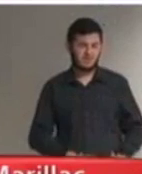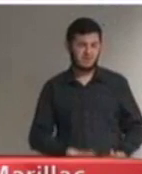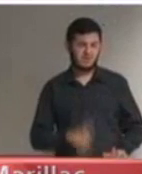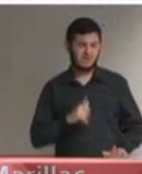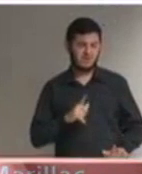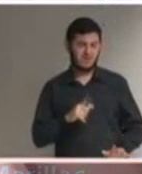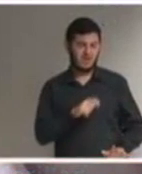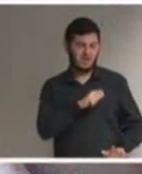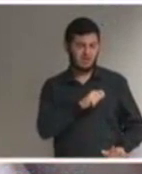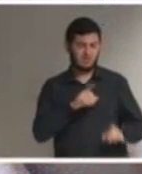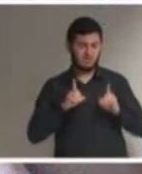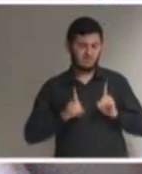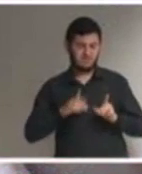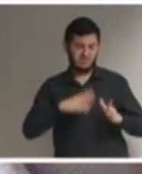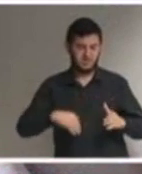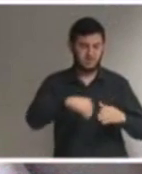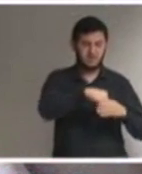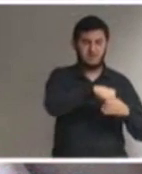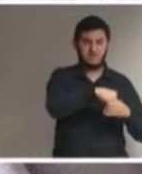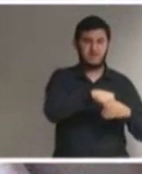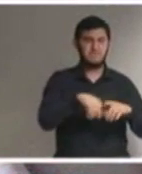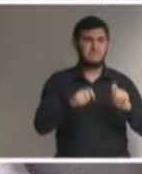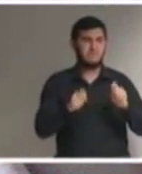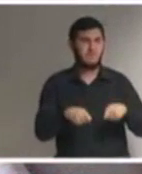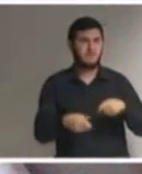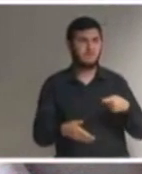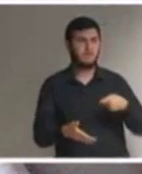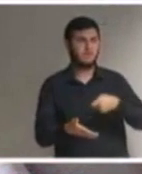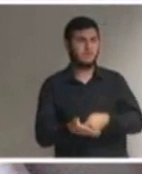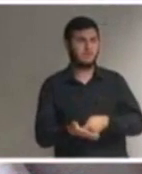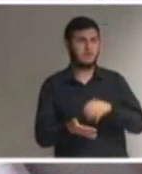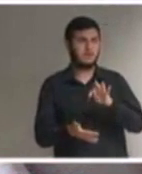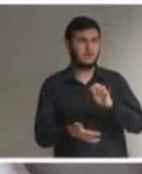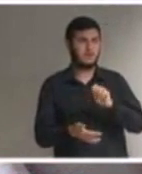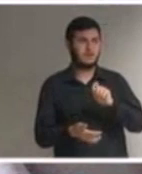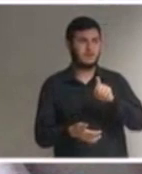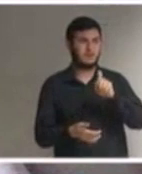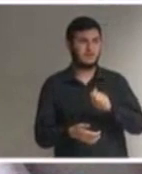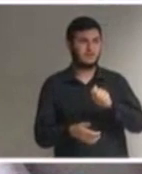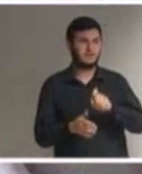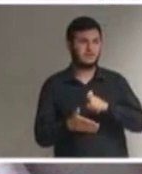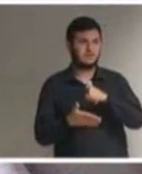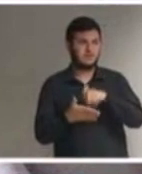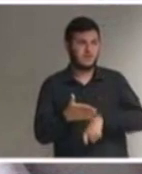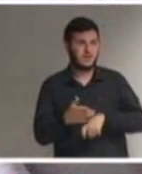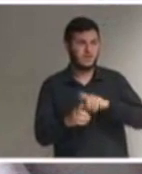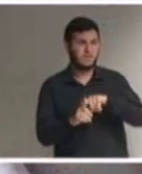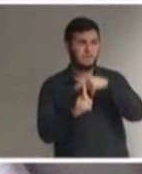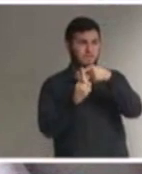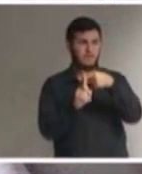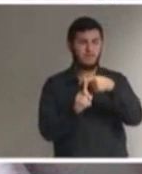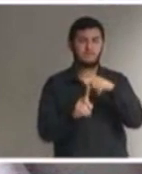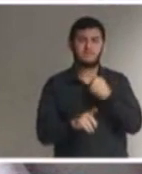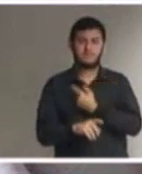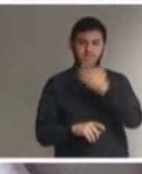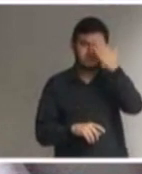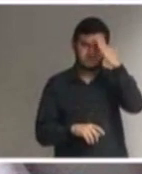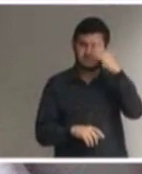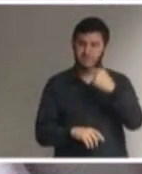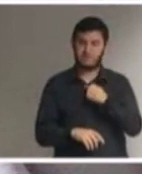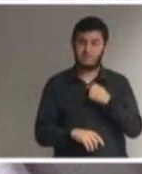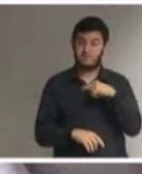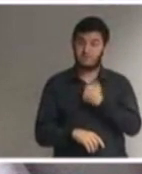podem cobrar taxas extras sabemos que não podem mas vamos entender por que a lei